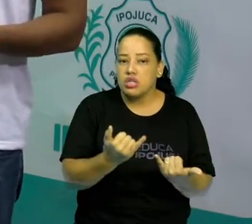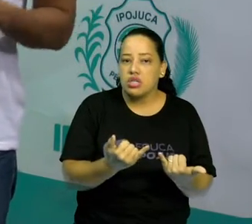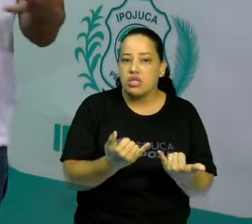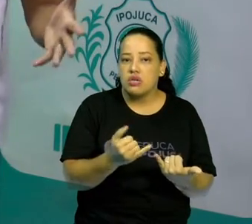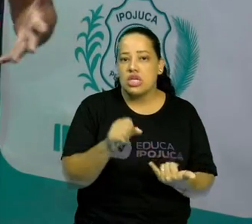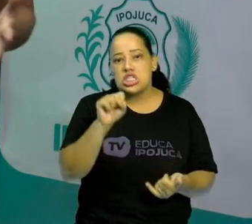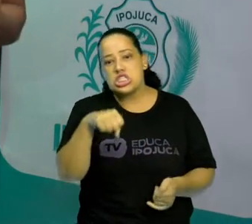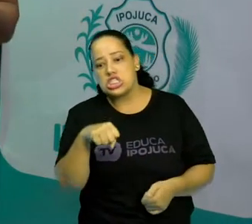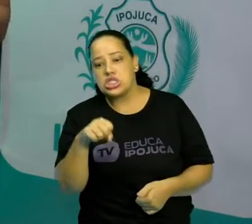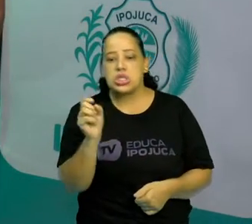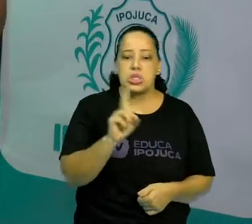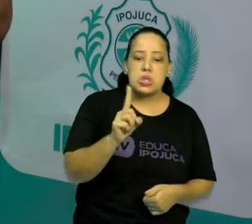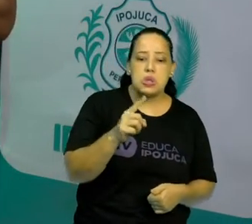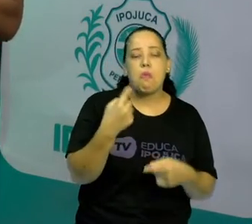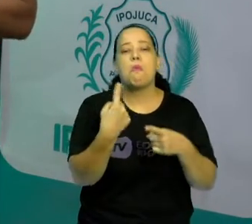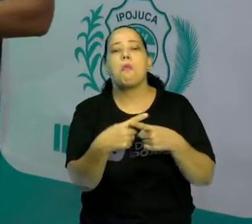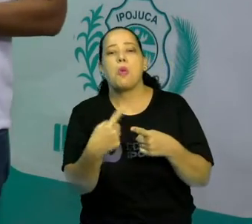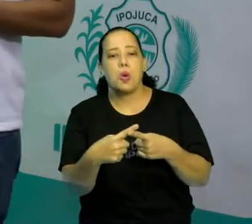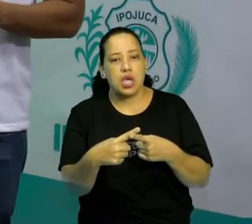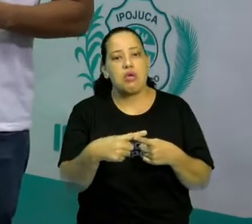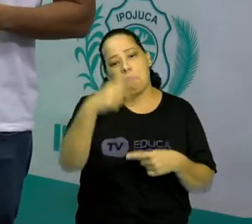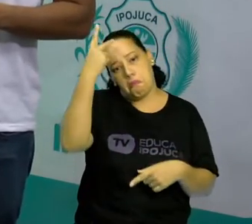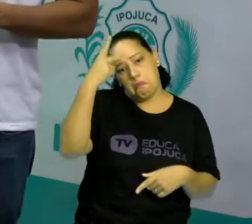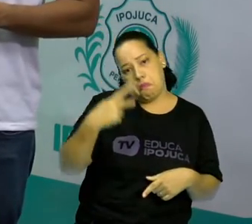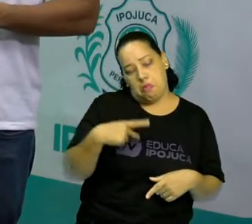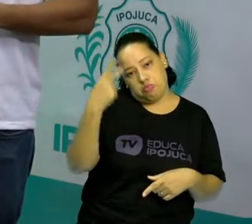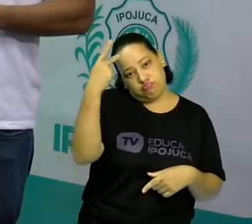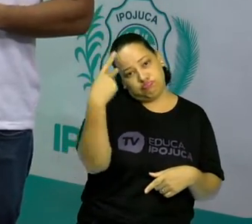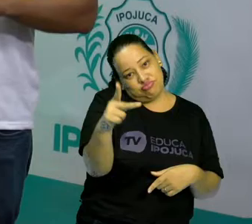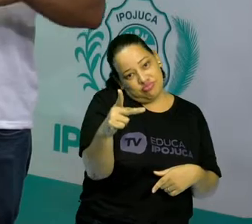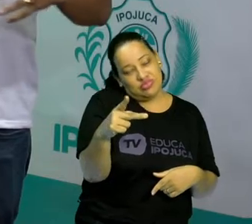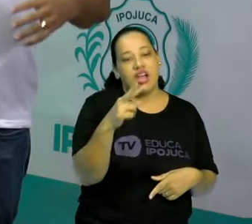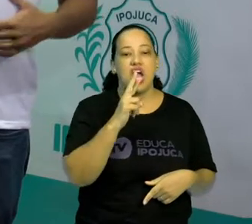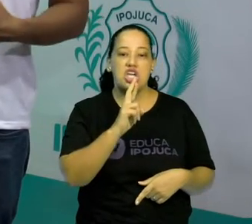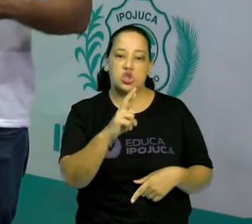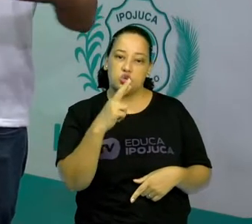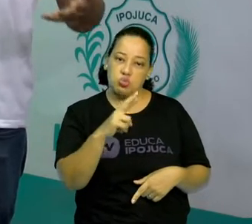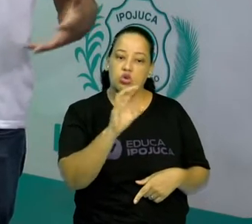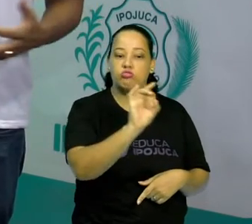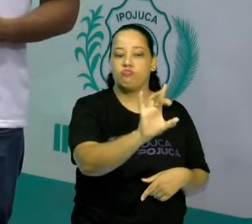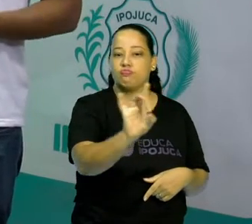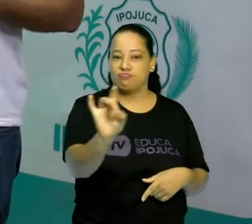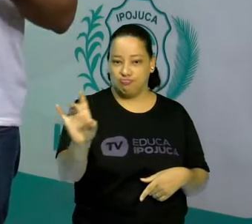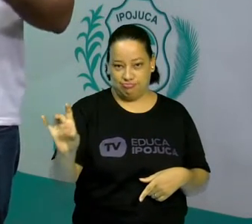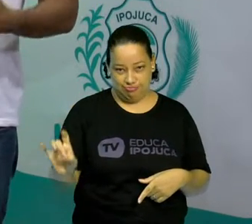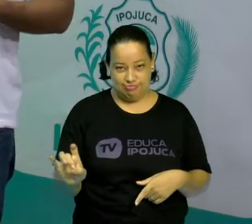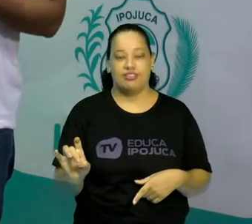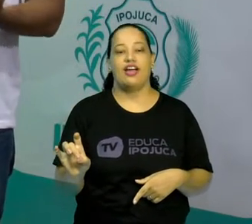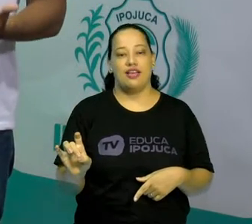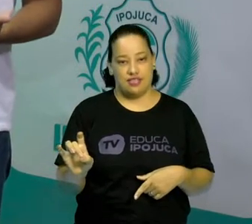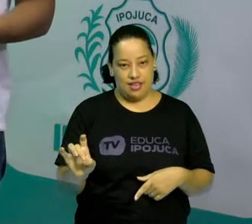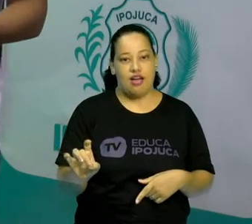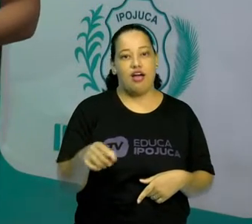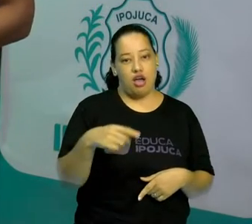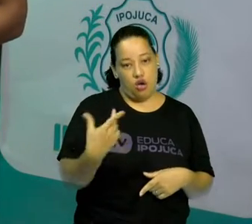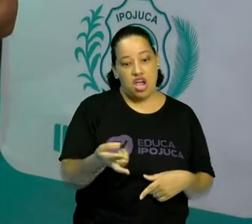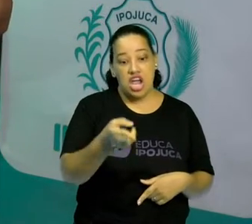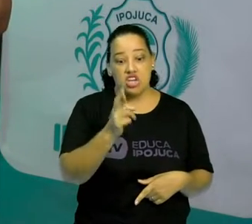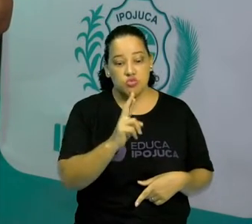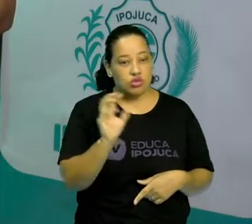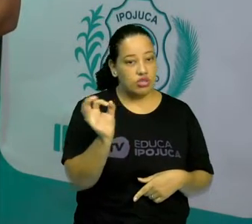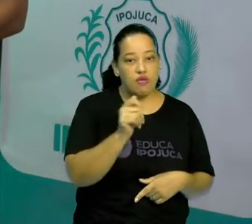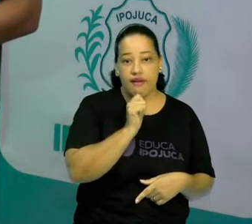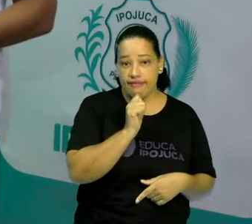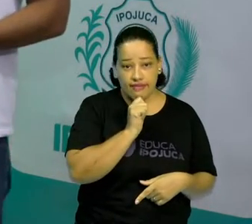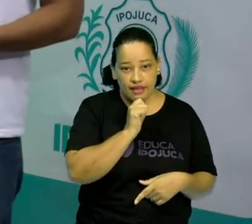É uma pergunta pessoal, então fica aí a resposta para aqueles que não fizeram, ainda tem a oportunidade de fazer.